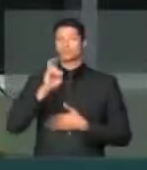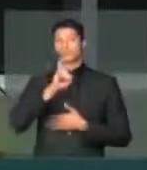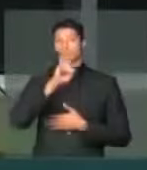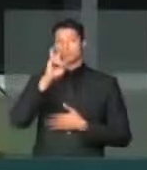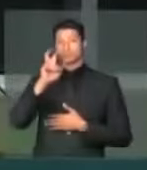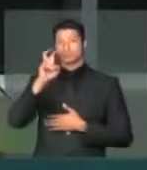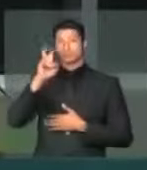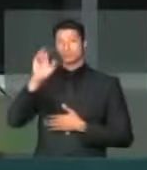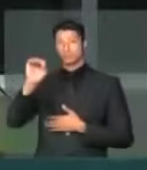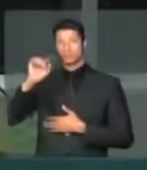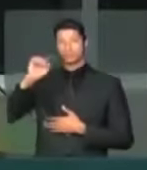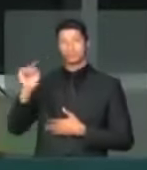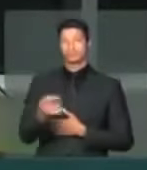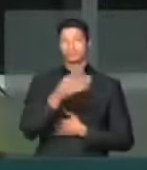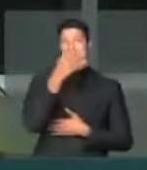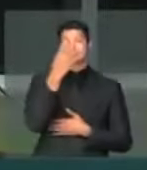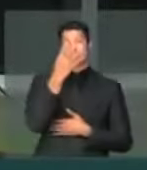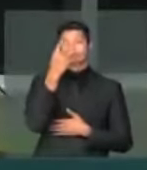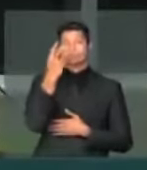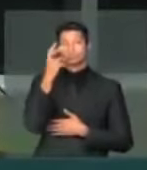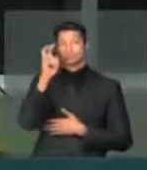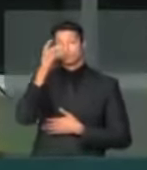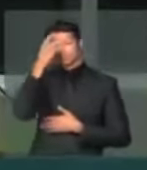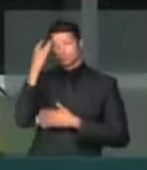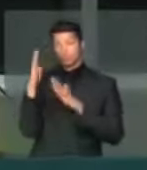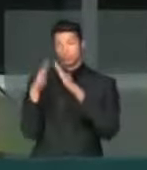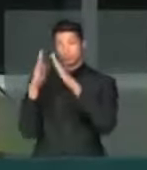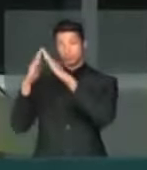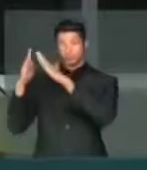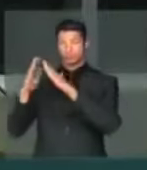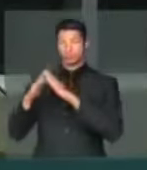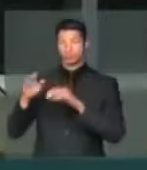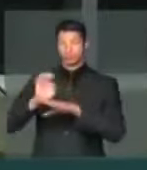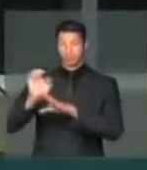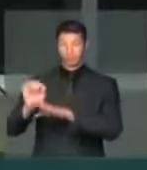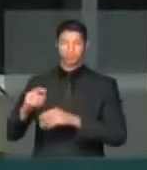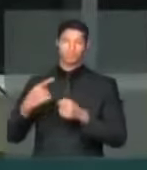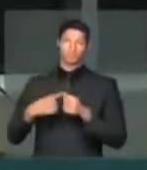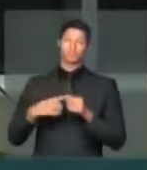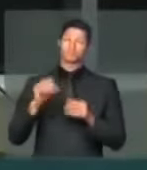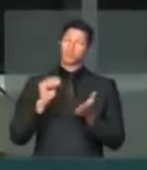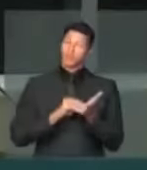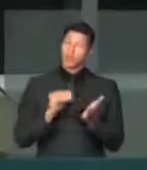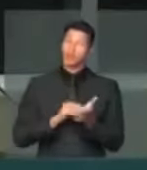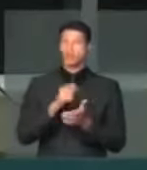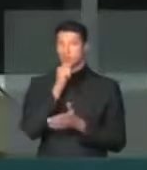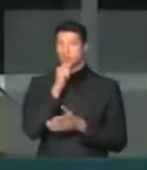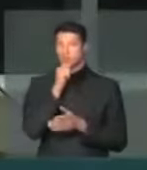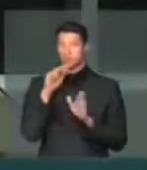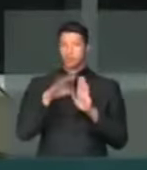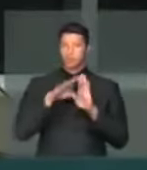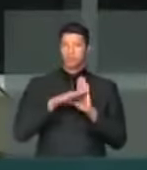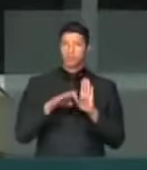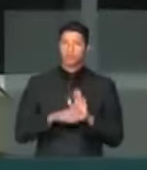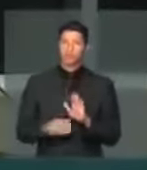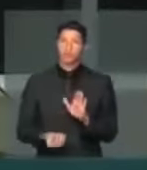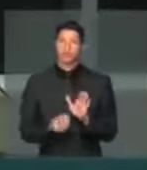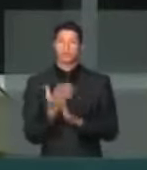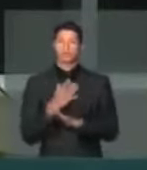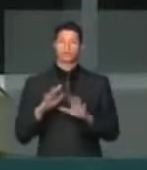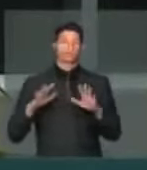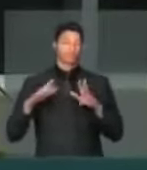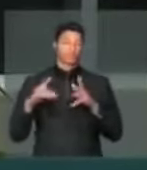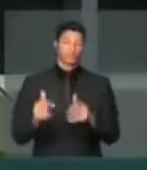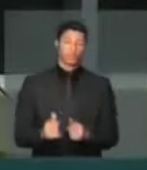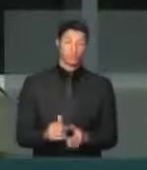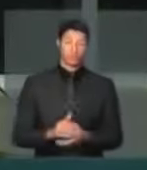.435 domicílios no Estado da Bahia, ainda falta para o seu programa de universalização total,